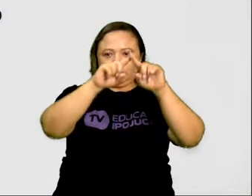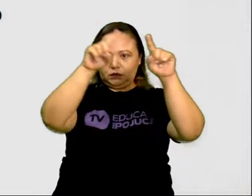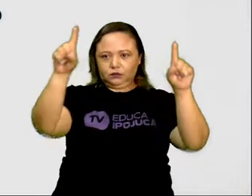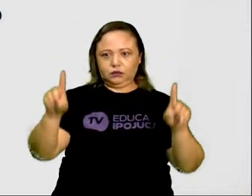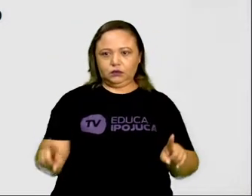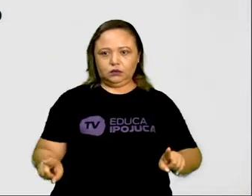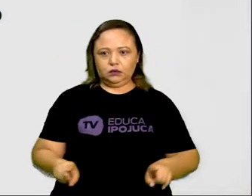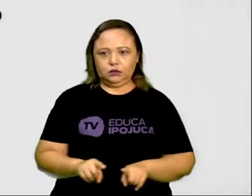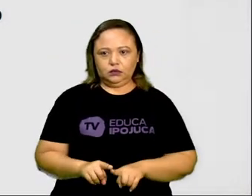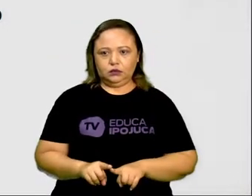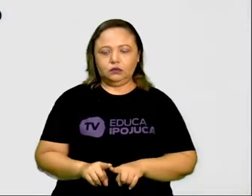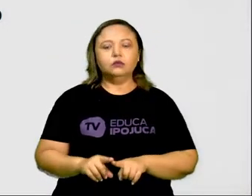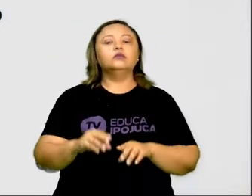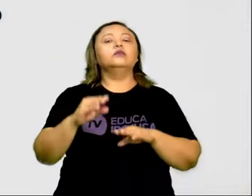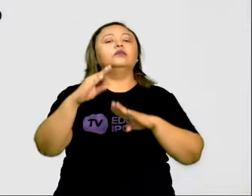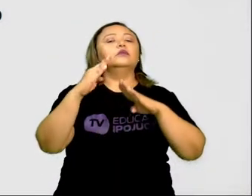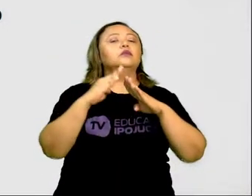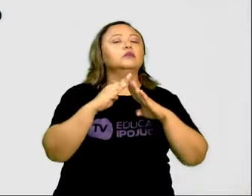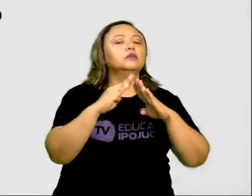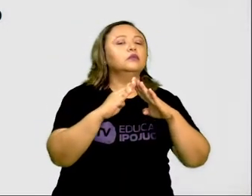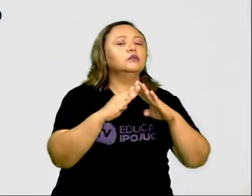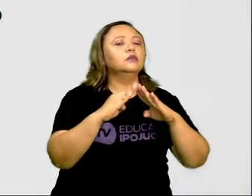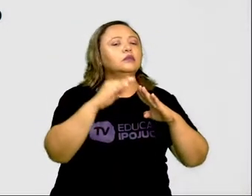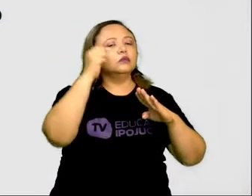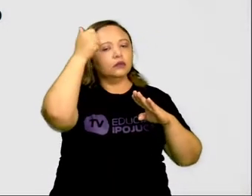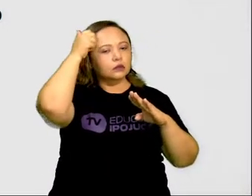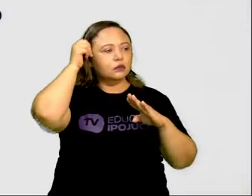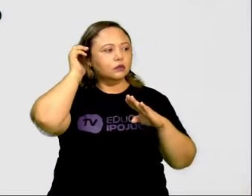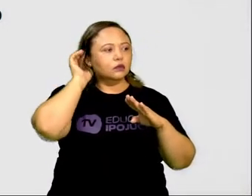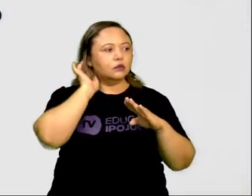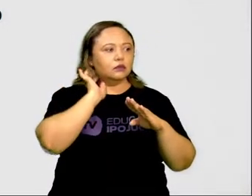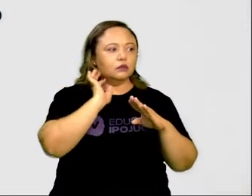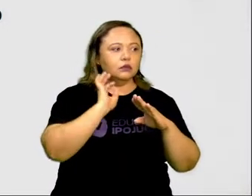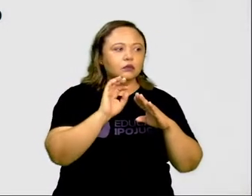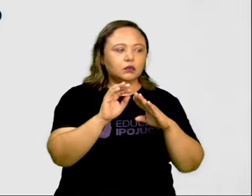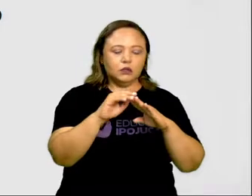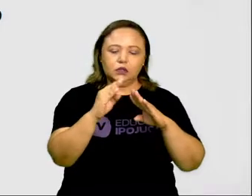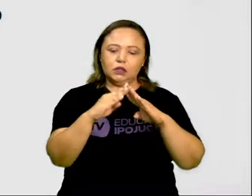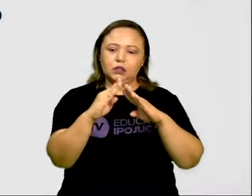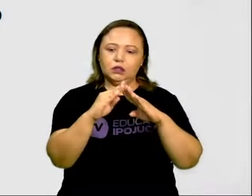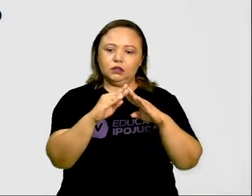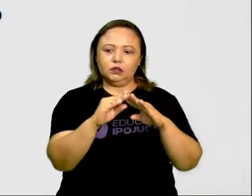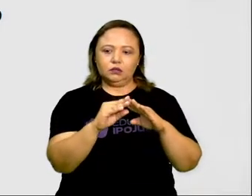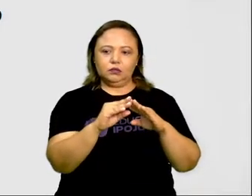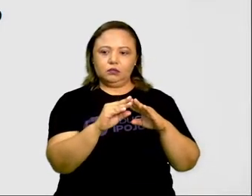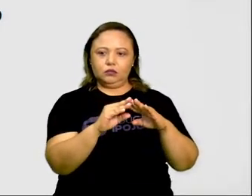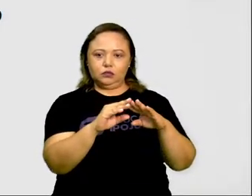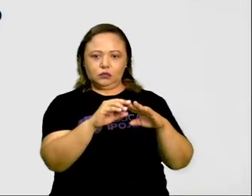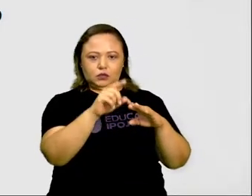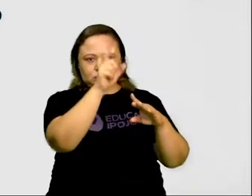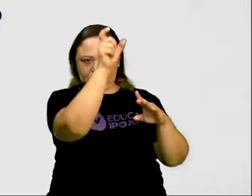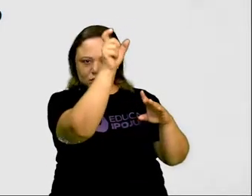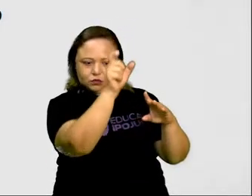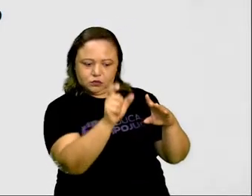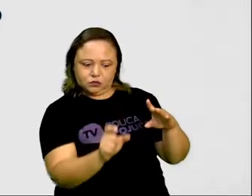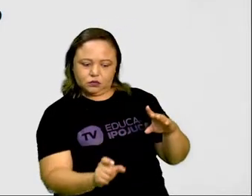está localizada em... Olha aqui. A casa, a gente sabe que ela está na coluna B, não isso?